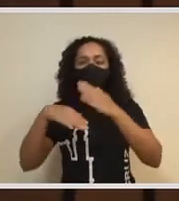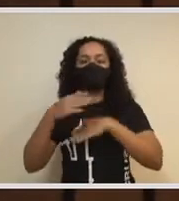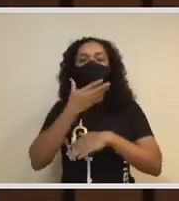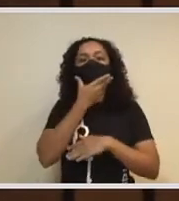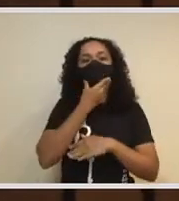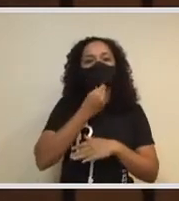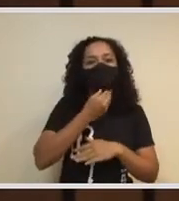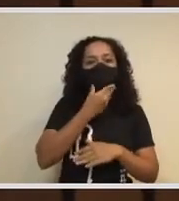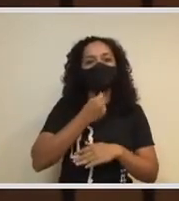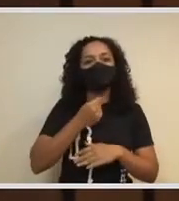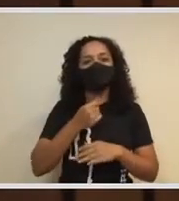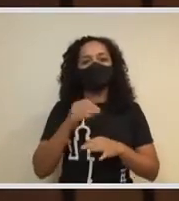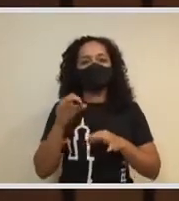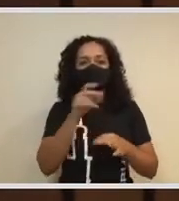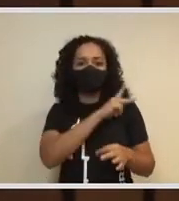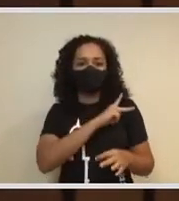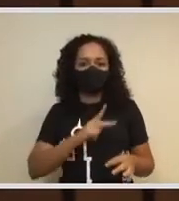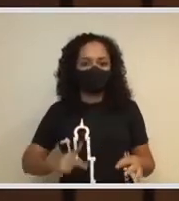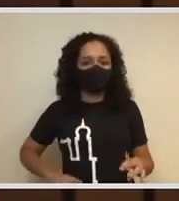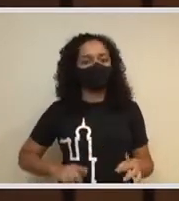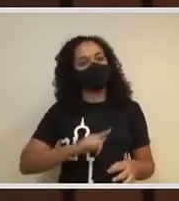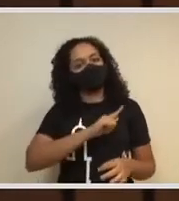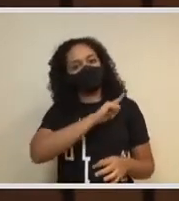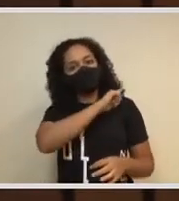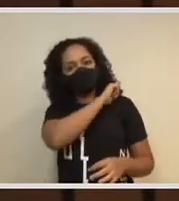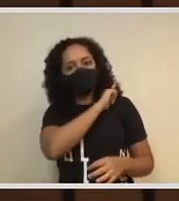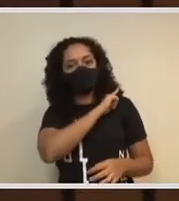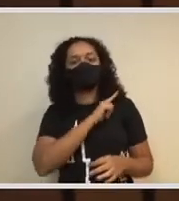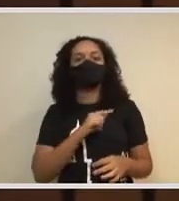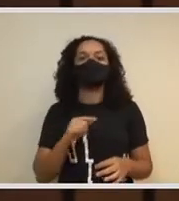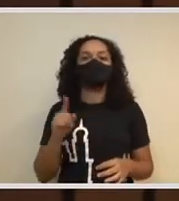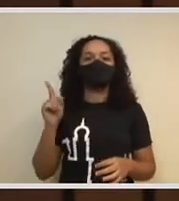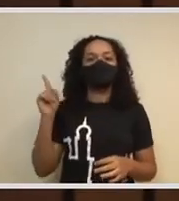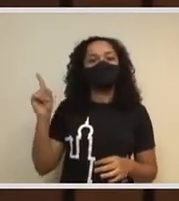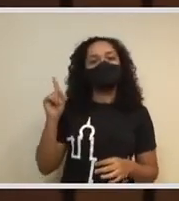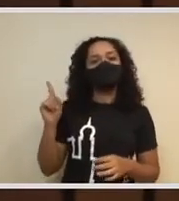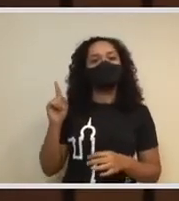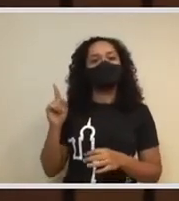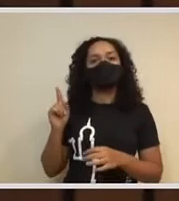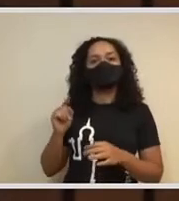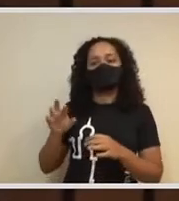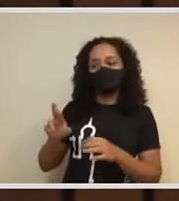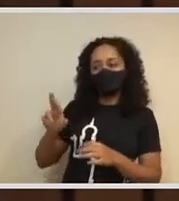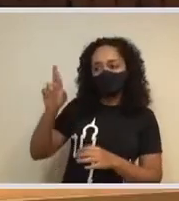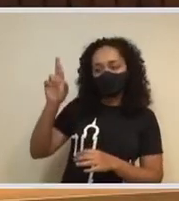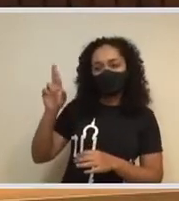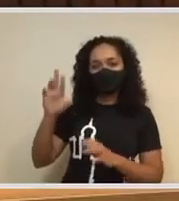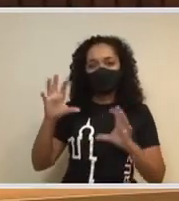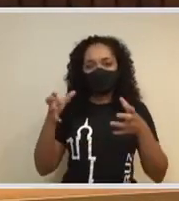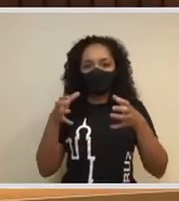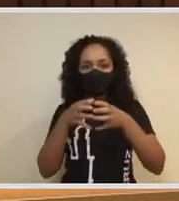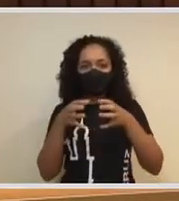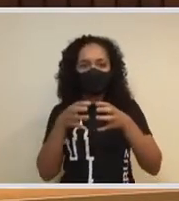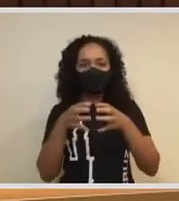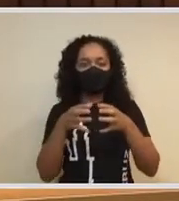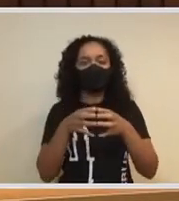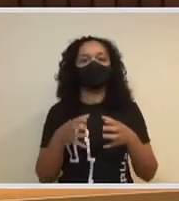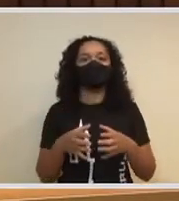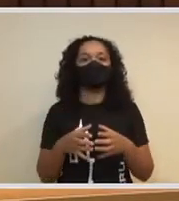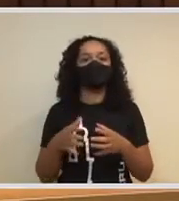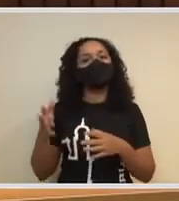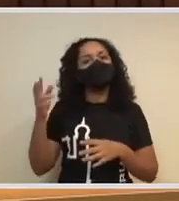mas desde a gestão de Morel, que o Jaime foi chefe de gabinete. E aí eu passei a ver